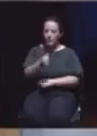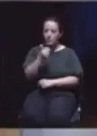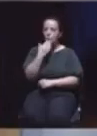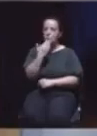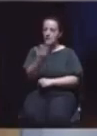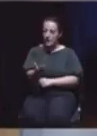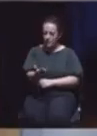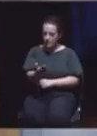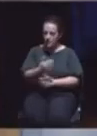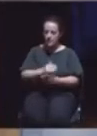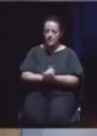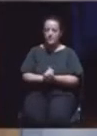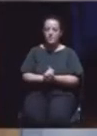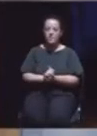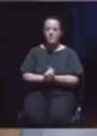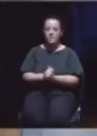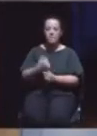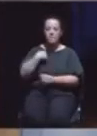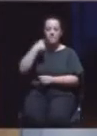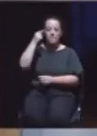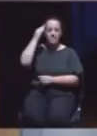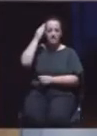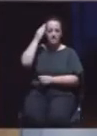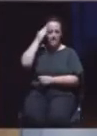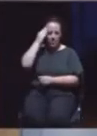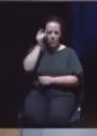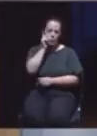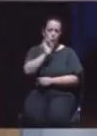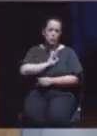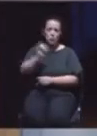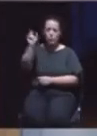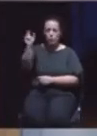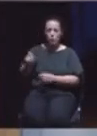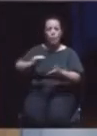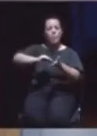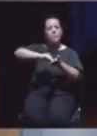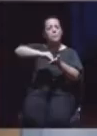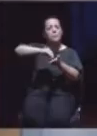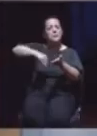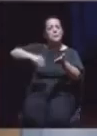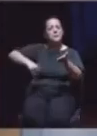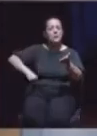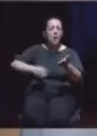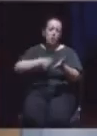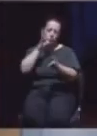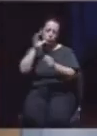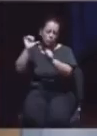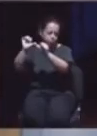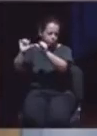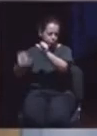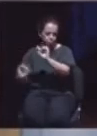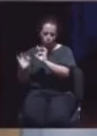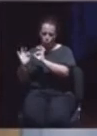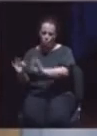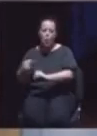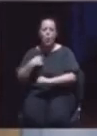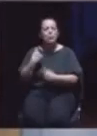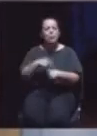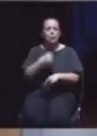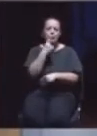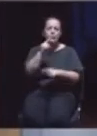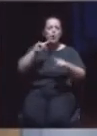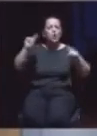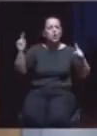Obrigado. Penso que o nosso peticionário já explicou praticamente tudo. Vou apenas fazer um breve resumo.